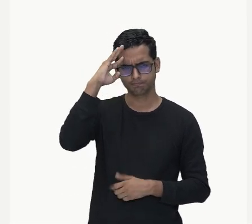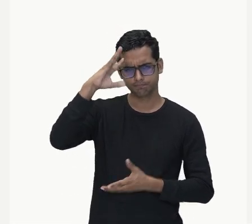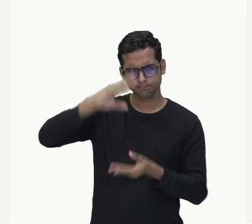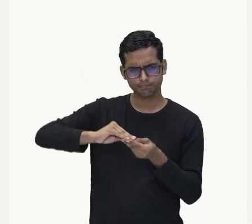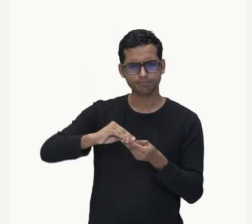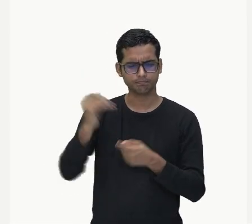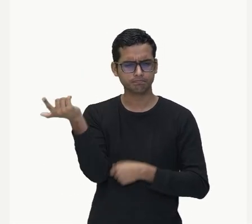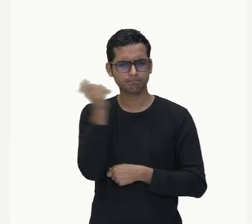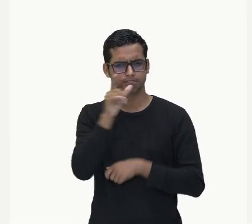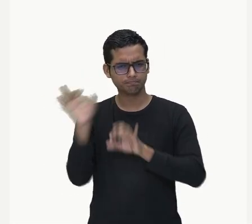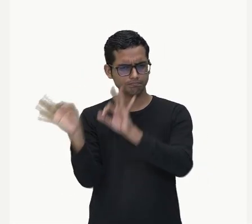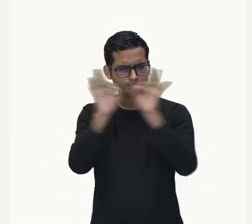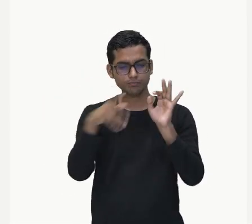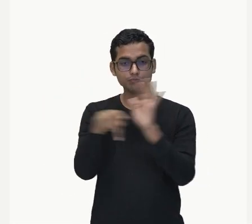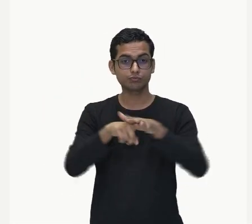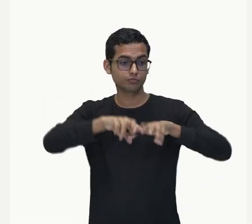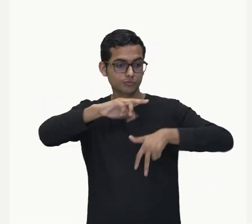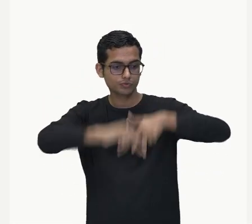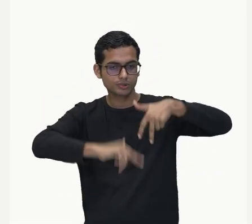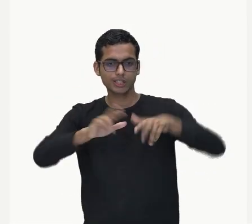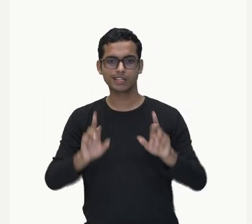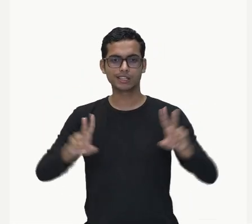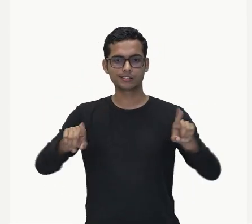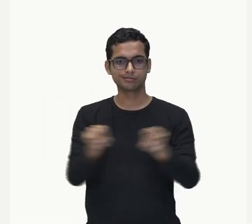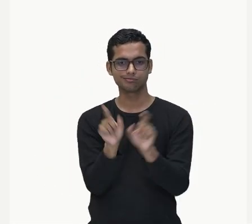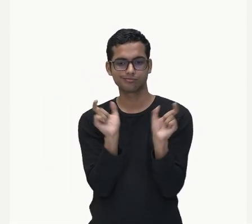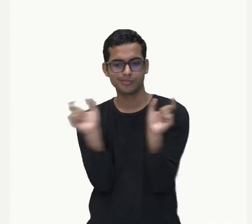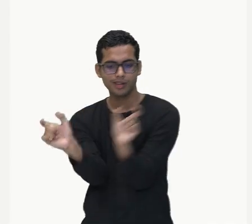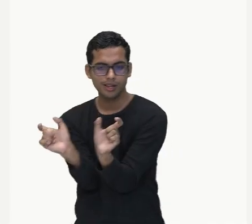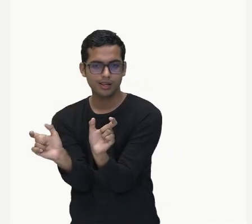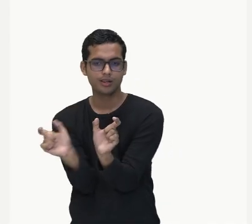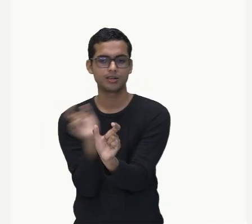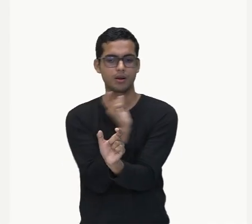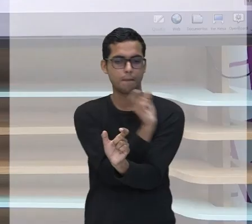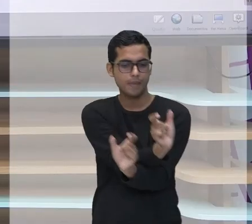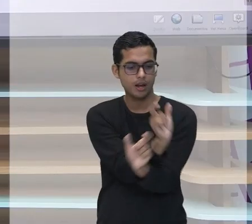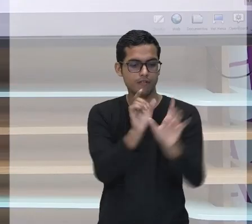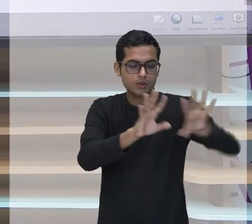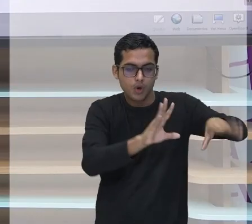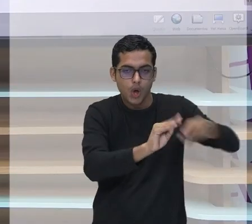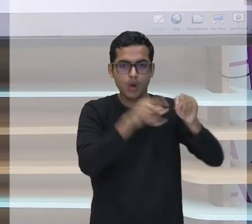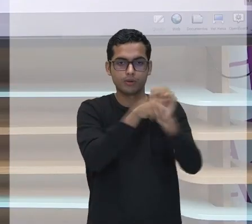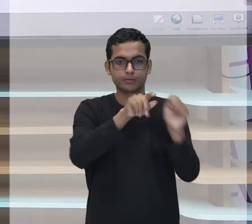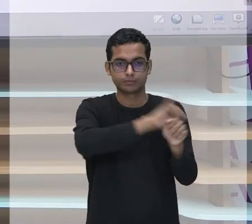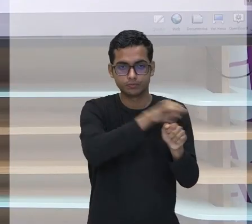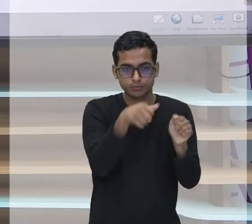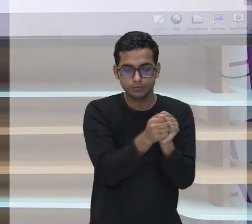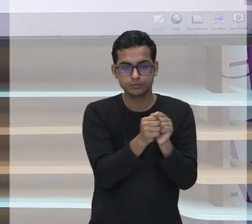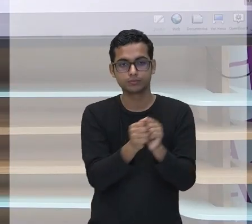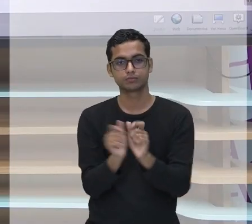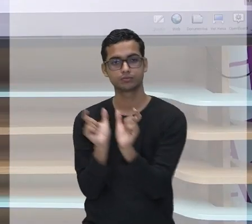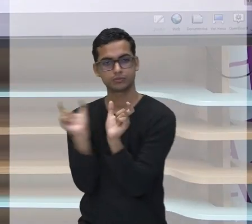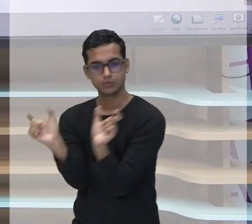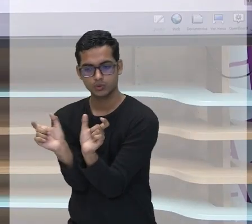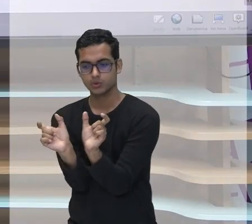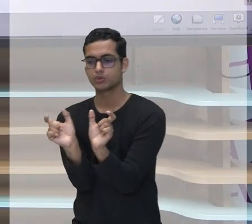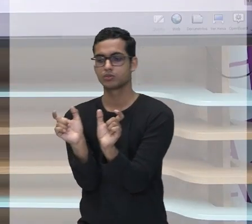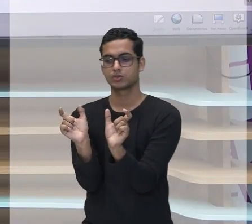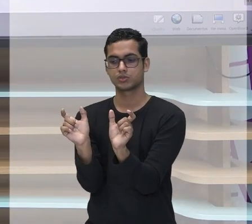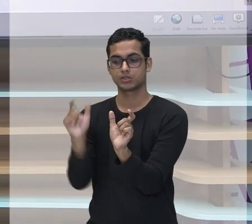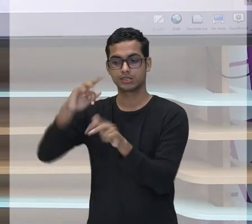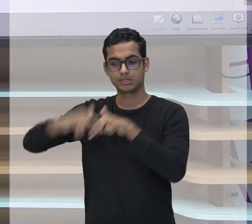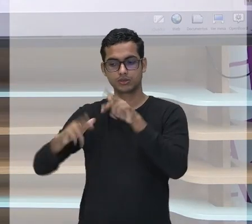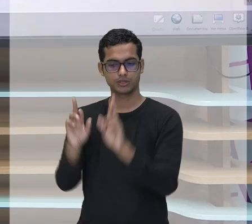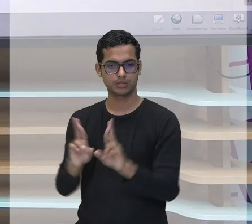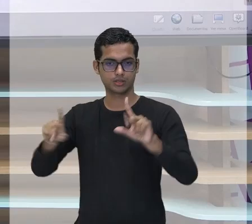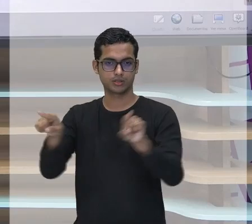são diferentes gêneros? Ou eu posso concordar com o mais próximo, que no